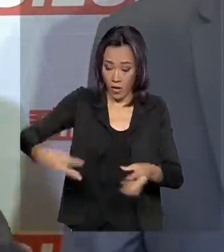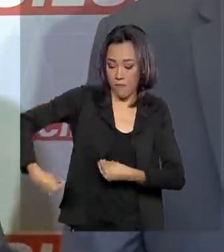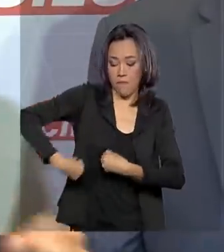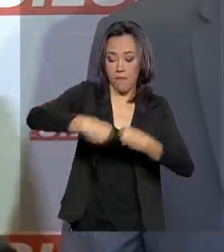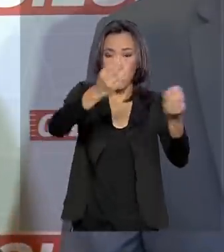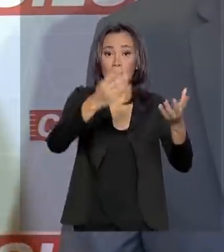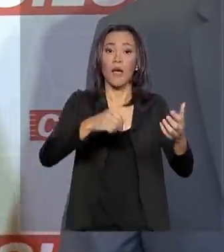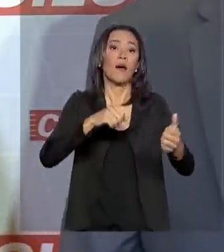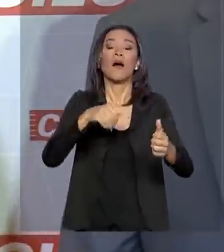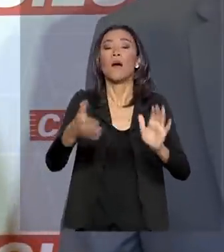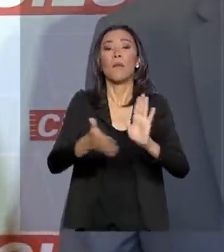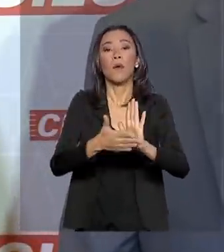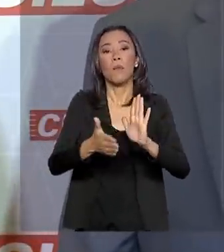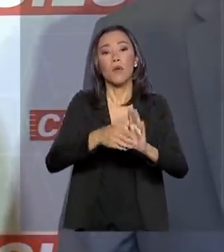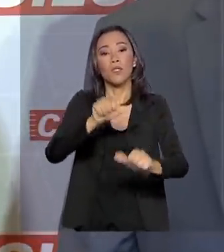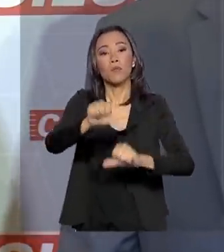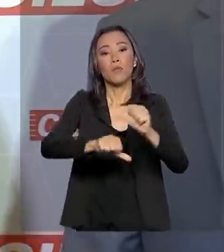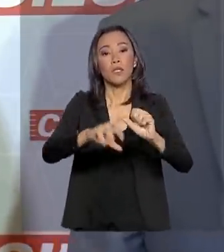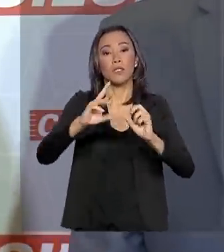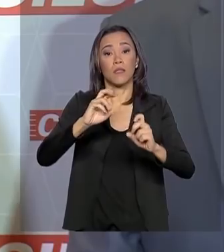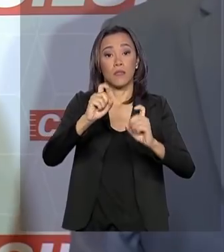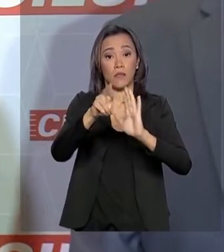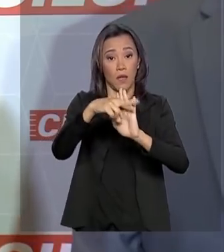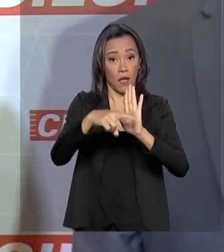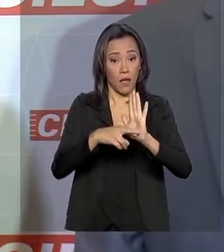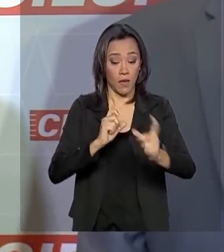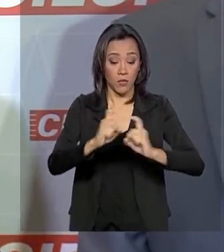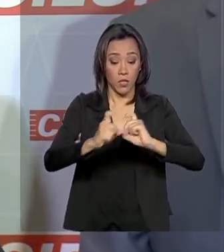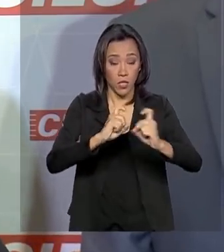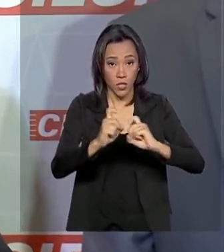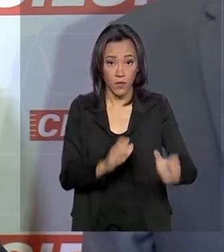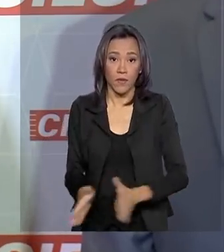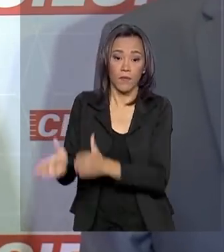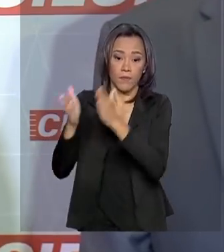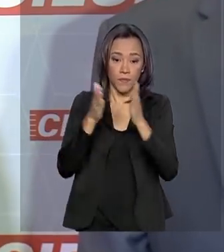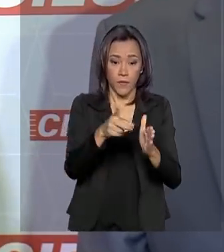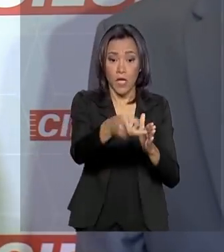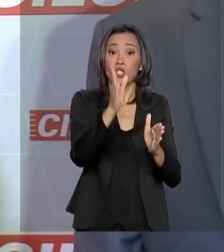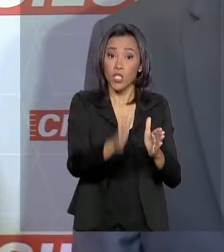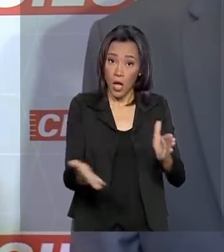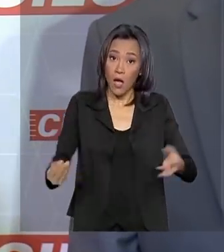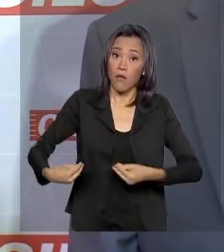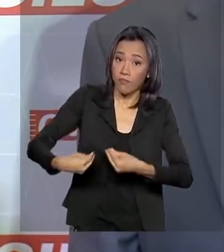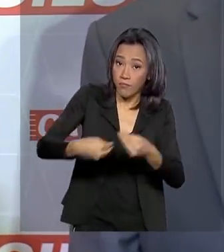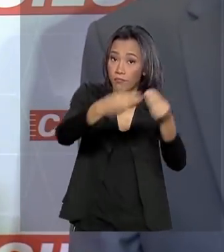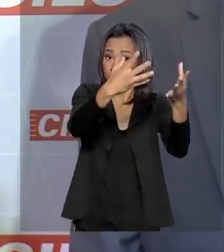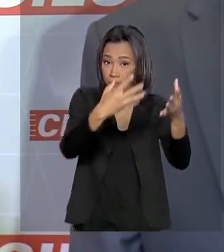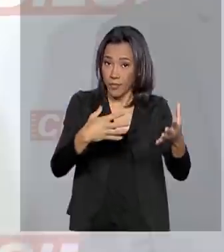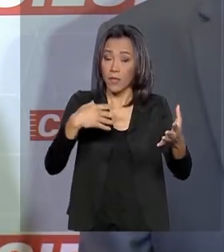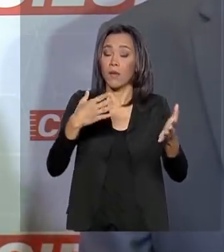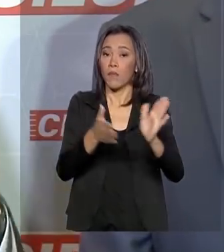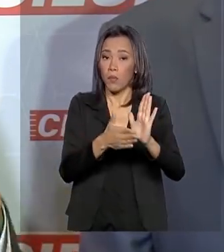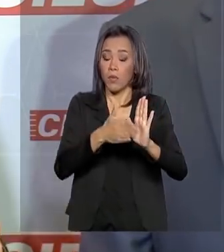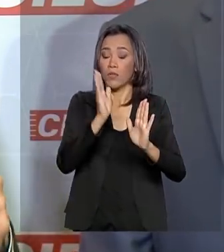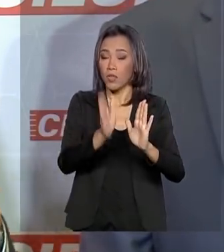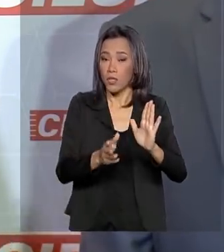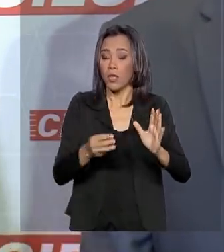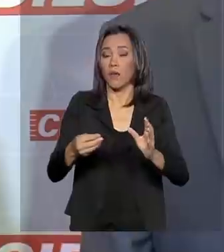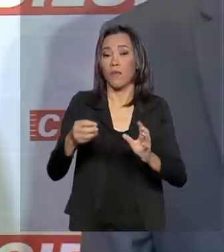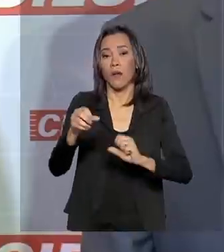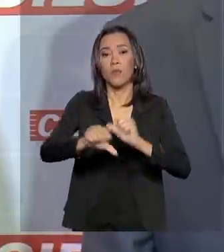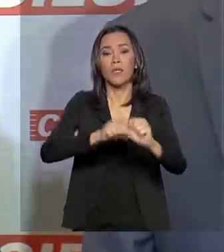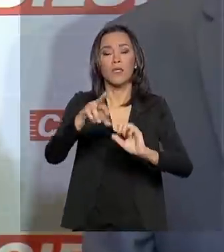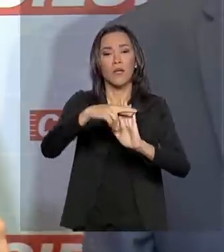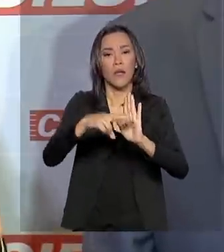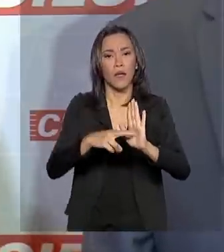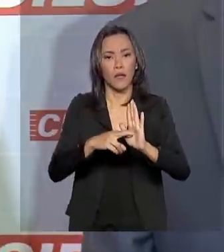agora mandar a administrativa para a Câmara, já colocamos o Pacto Federativo no Senado e vamos entrar também